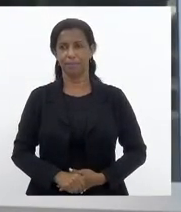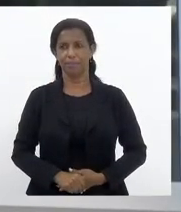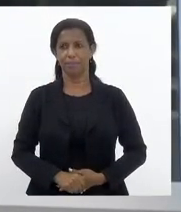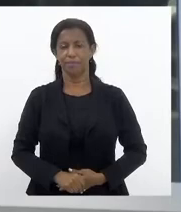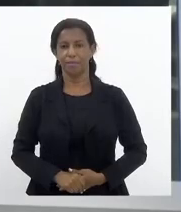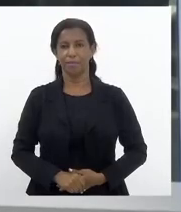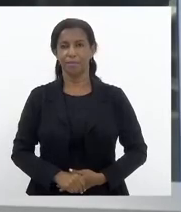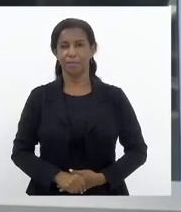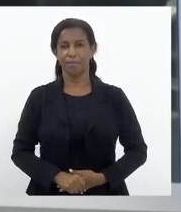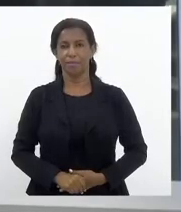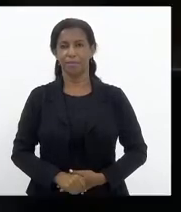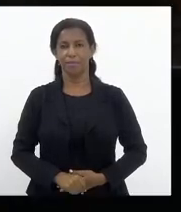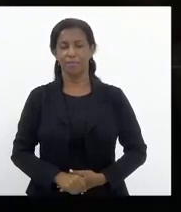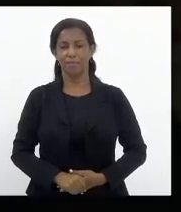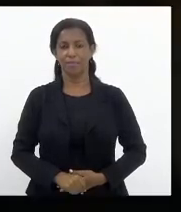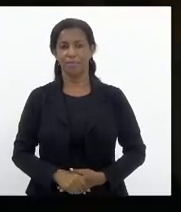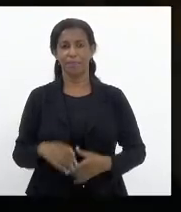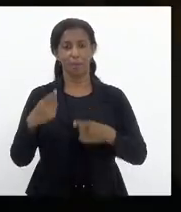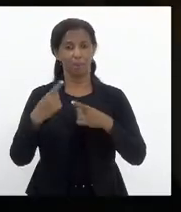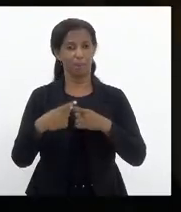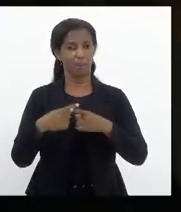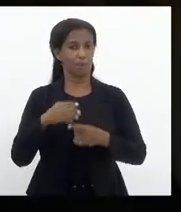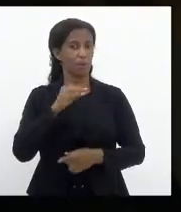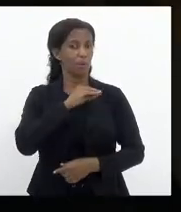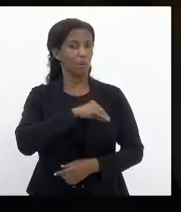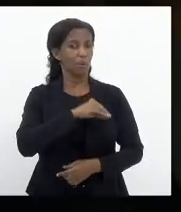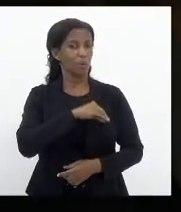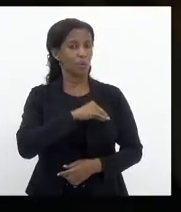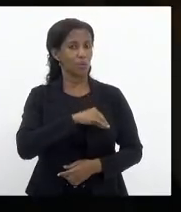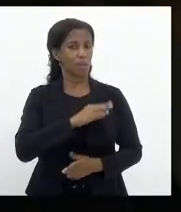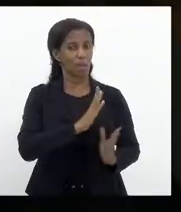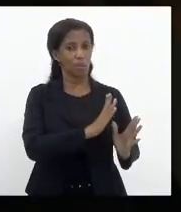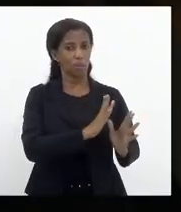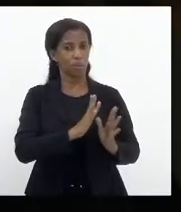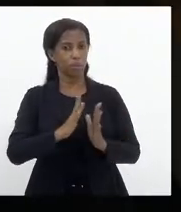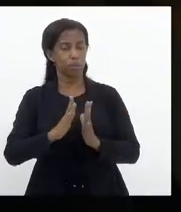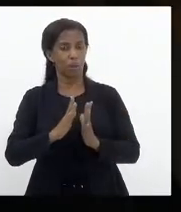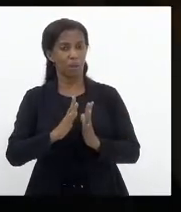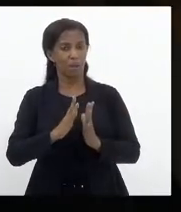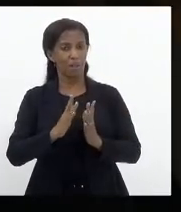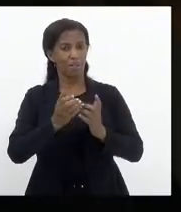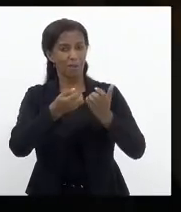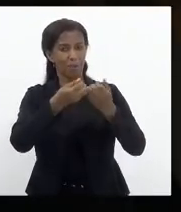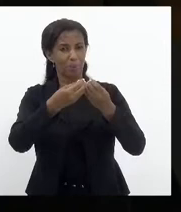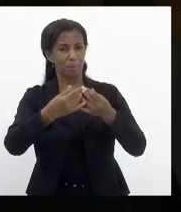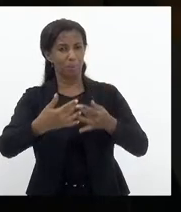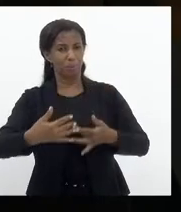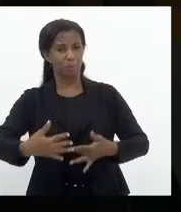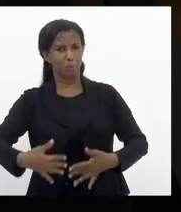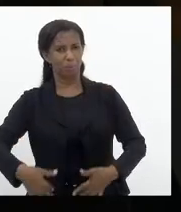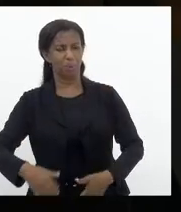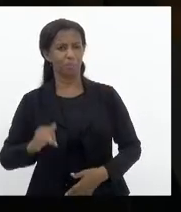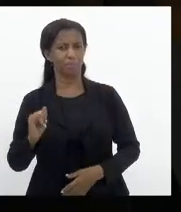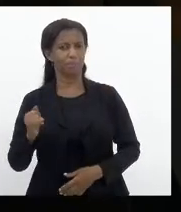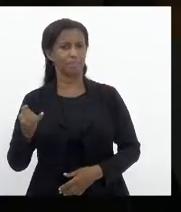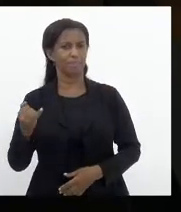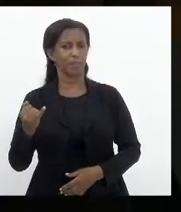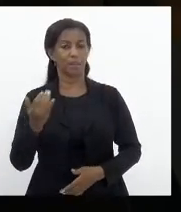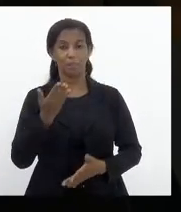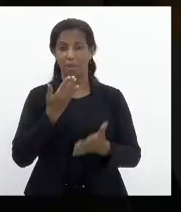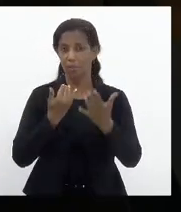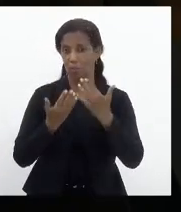porque o salário é corruído pela inflação, mas o